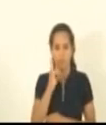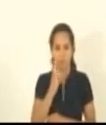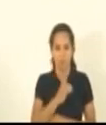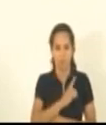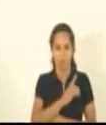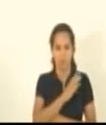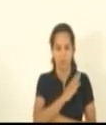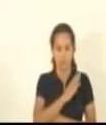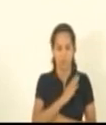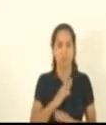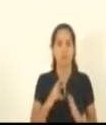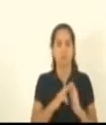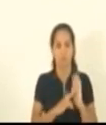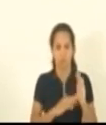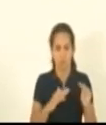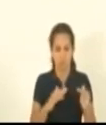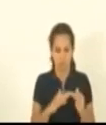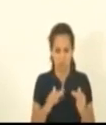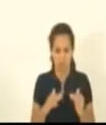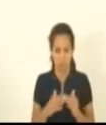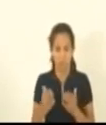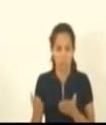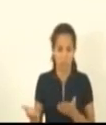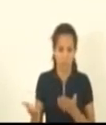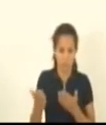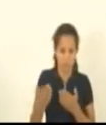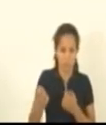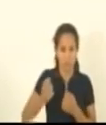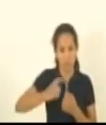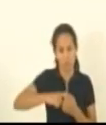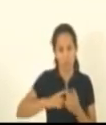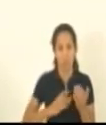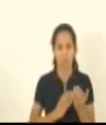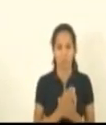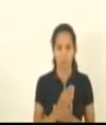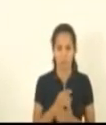Danilo Baense com o relator senhor presidente devolva a matéria à mesa aprovada